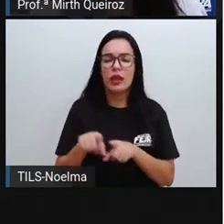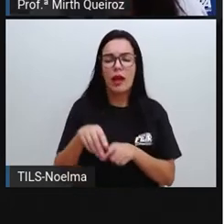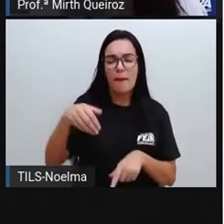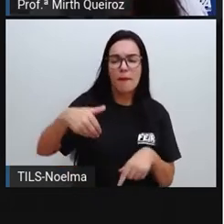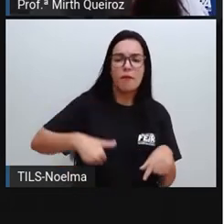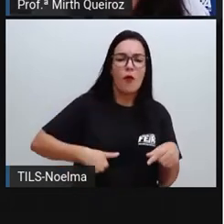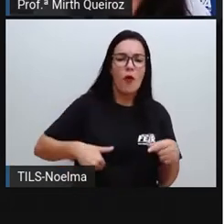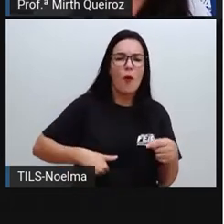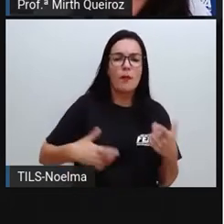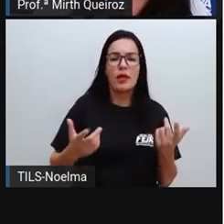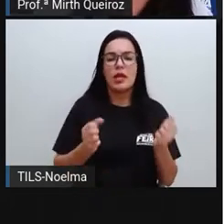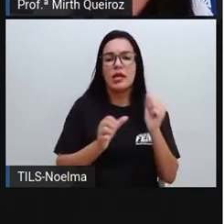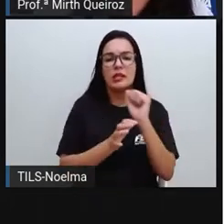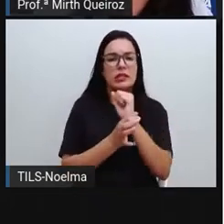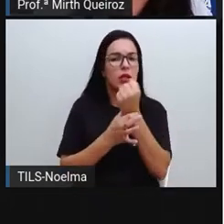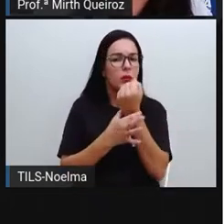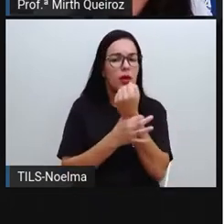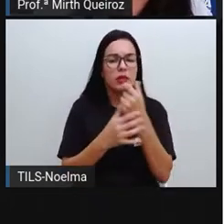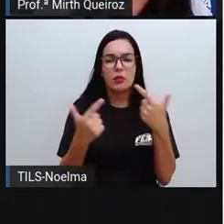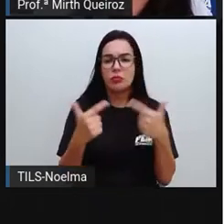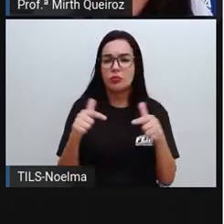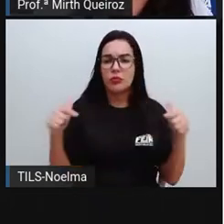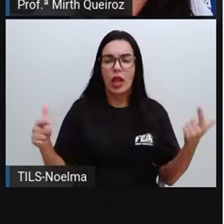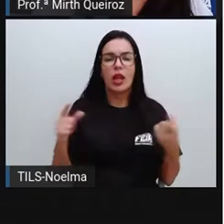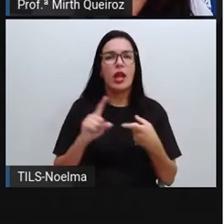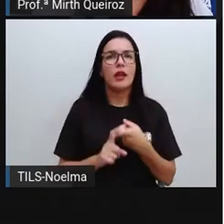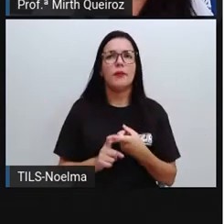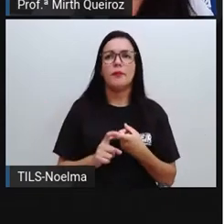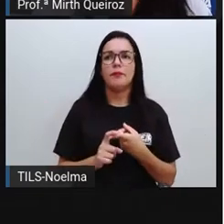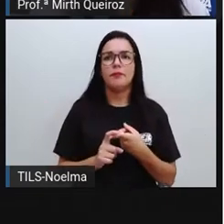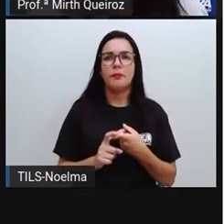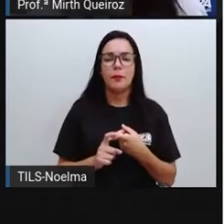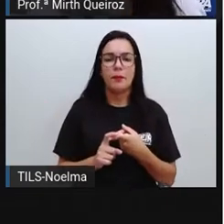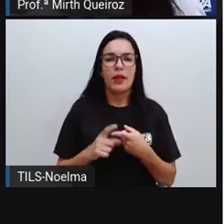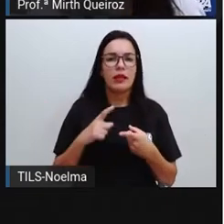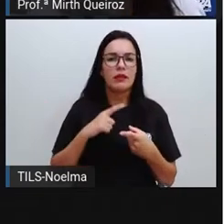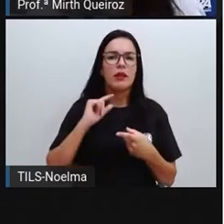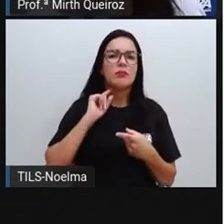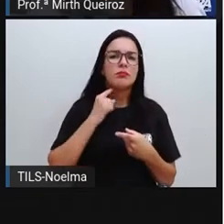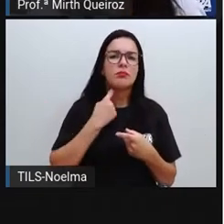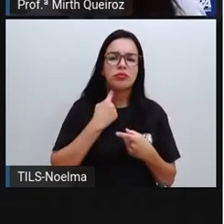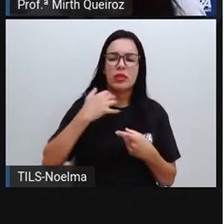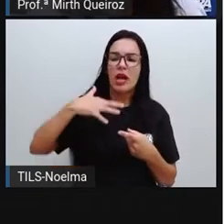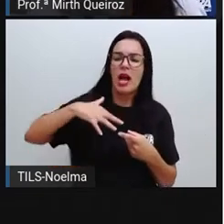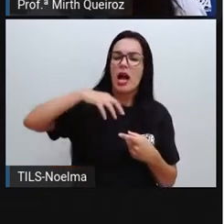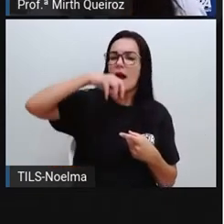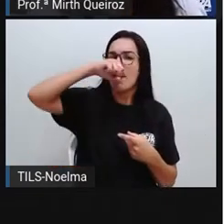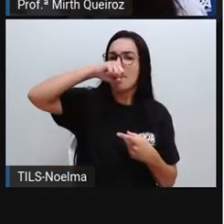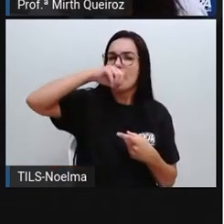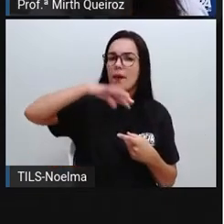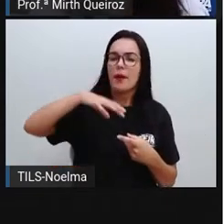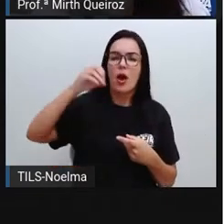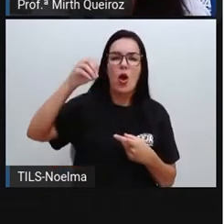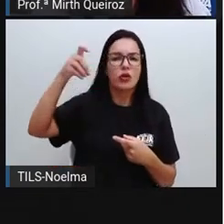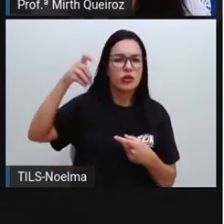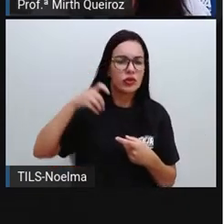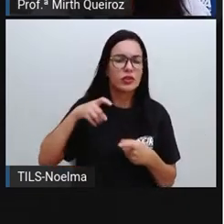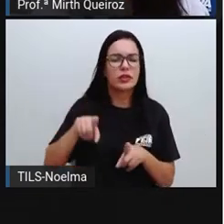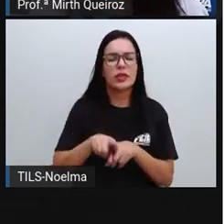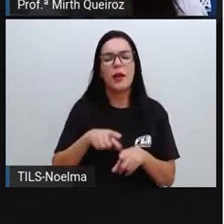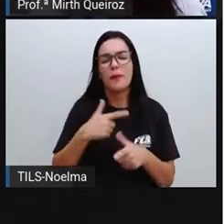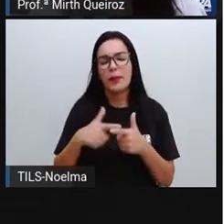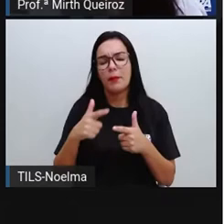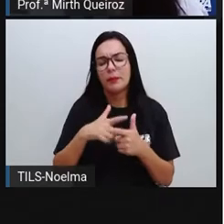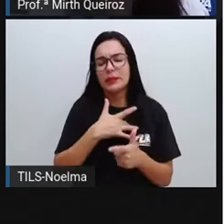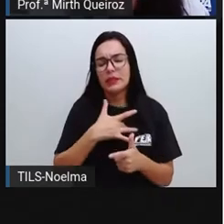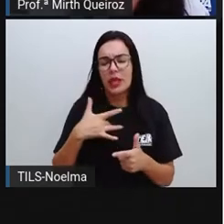desnutrição, né? Nós temos aí a poluição do ar, que pode trazer também problemas de saúde,